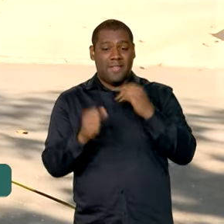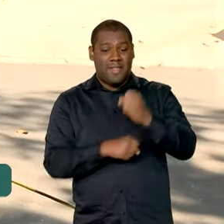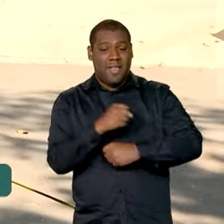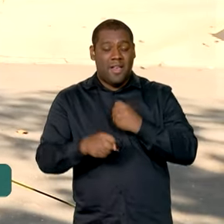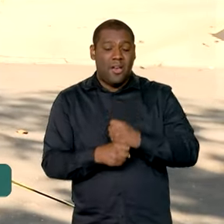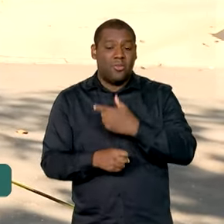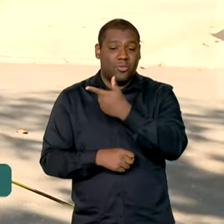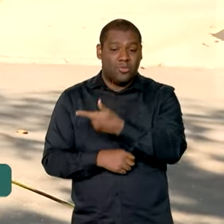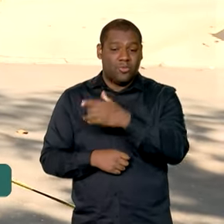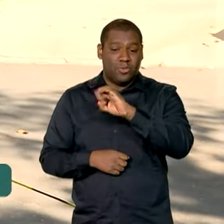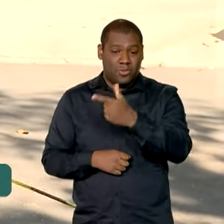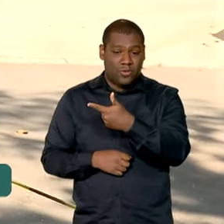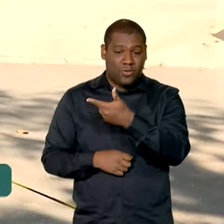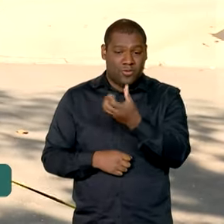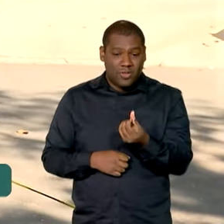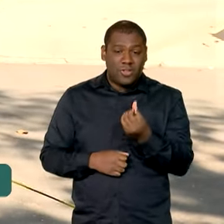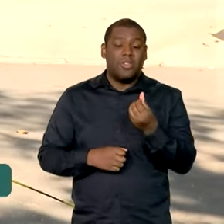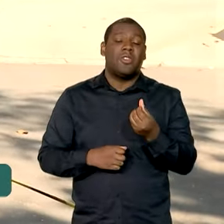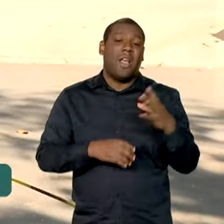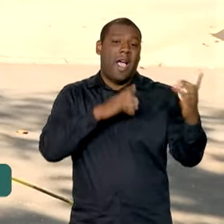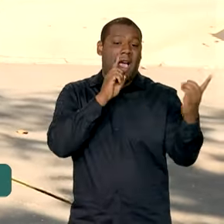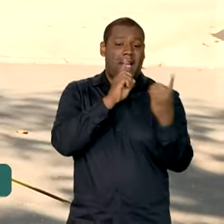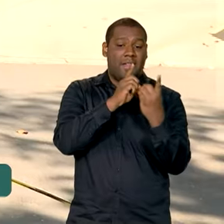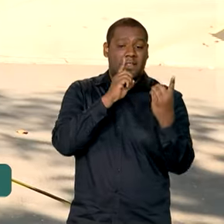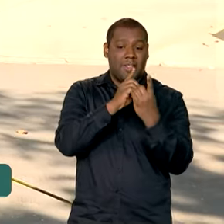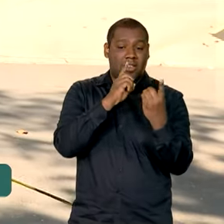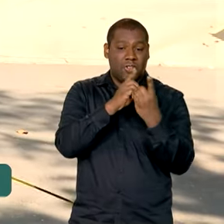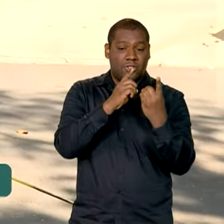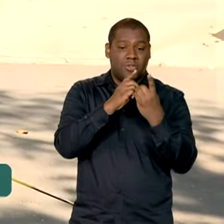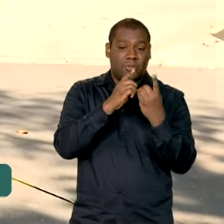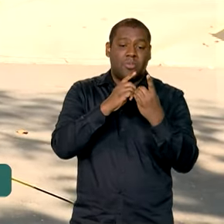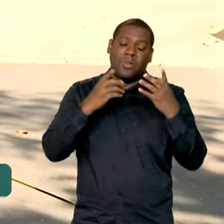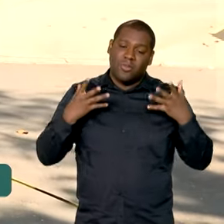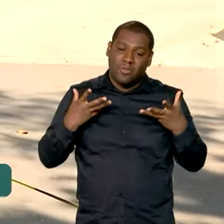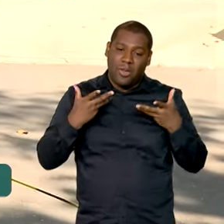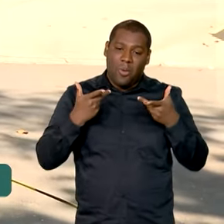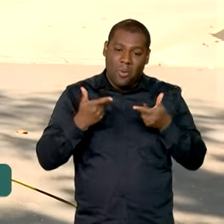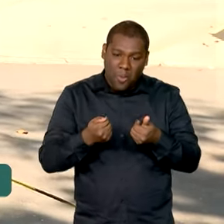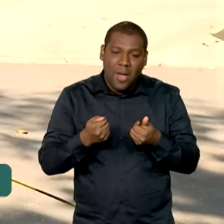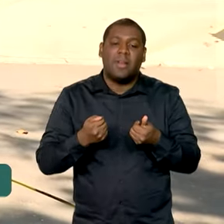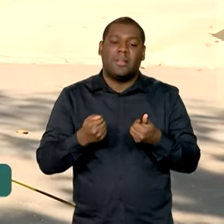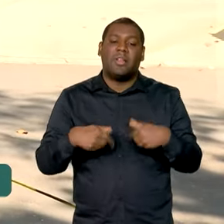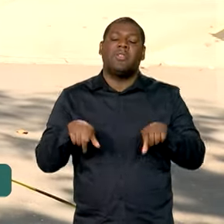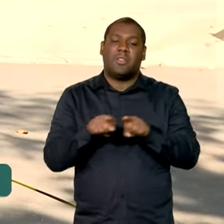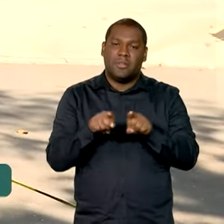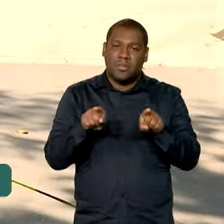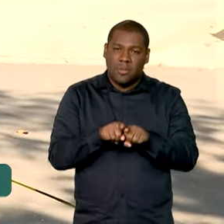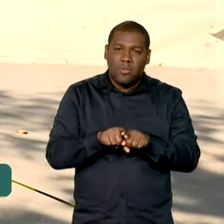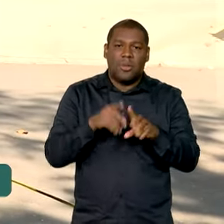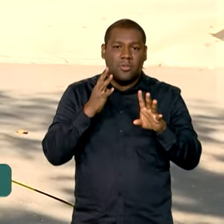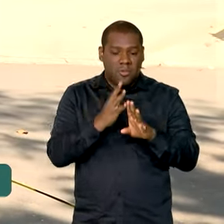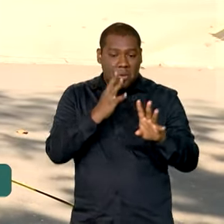melhorar a qualidade do atendimento e ainda reduzir o tempo de espera. O governo federal quer levar essas equipes até as